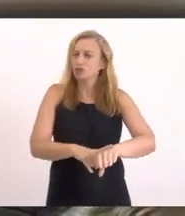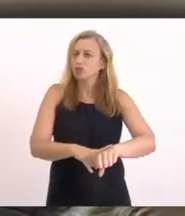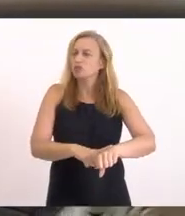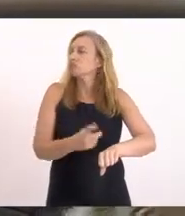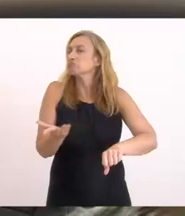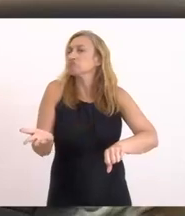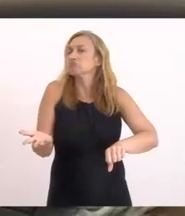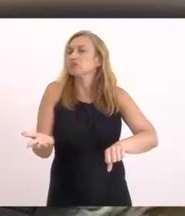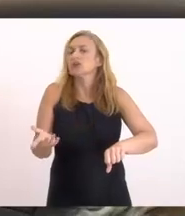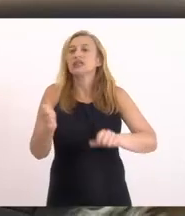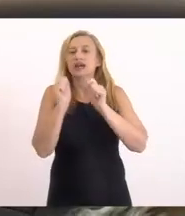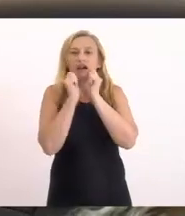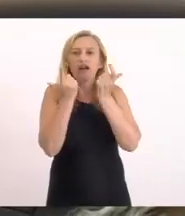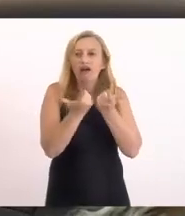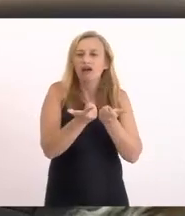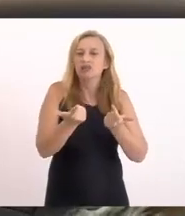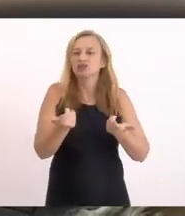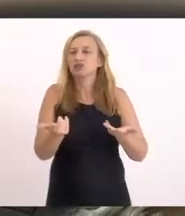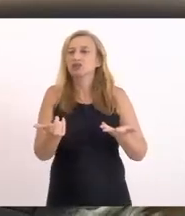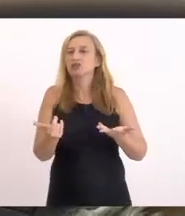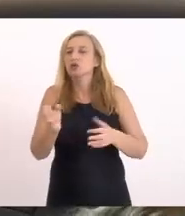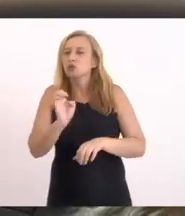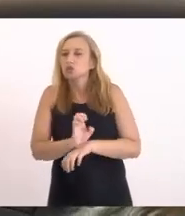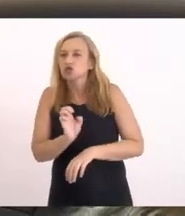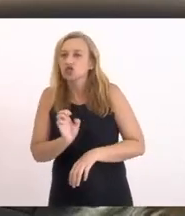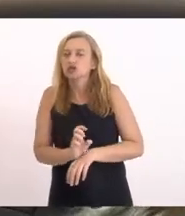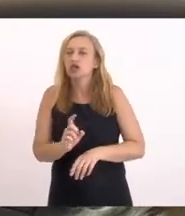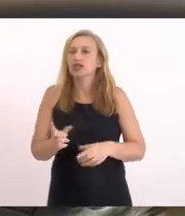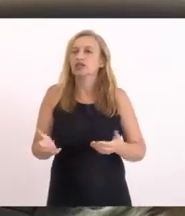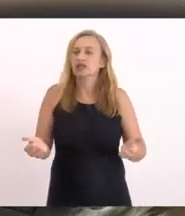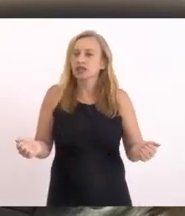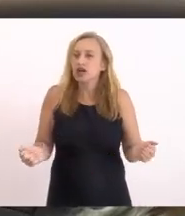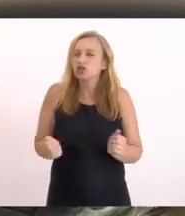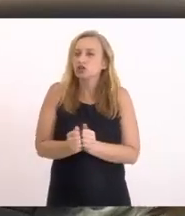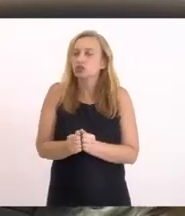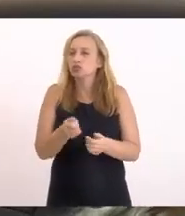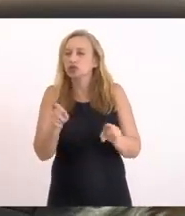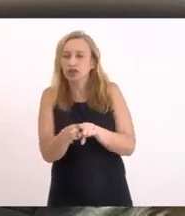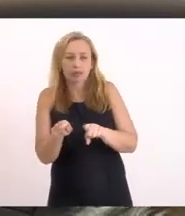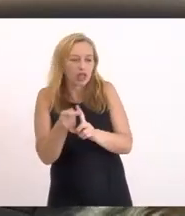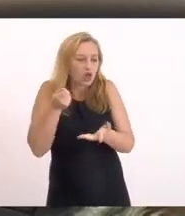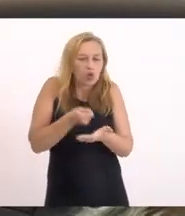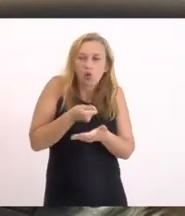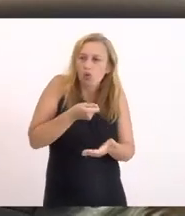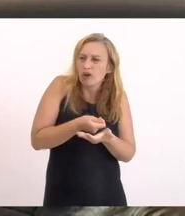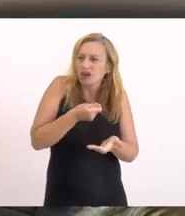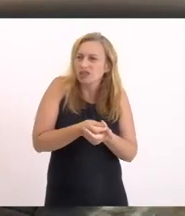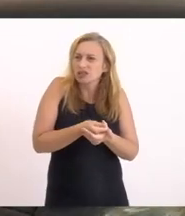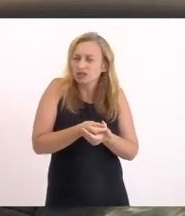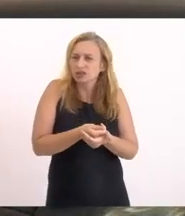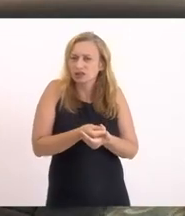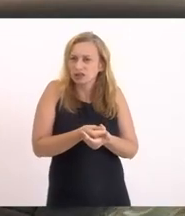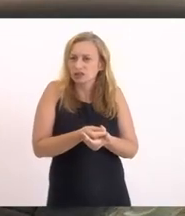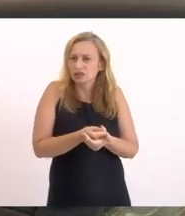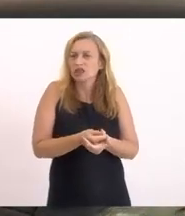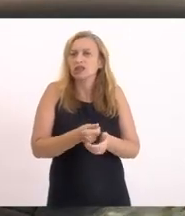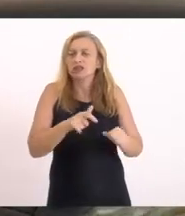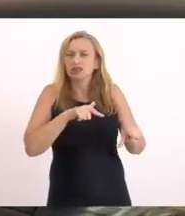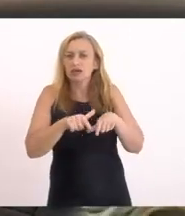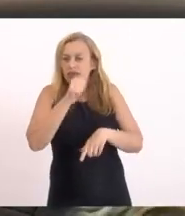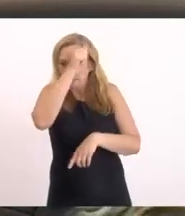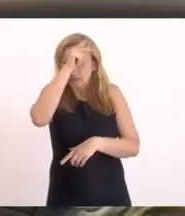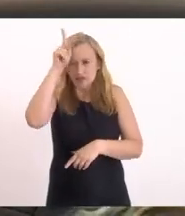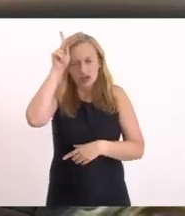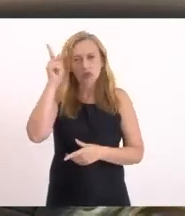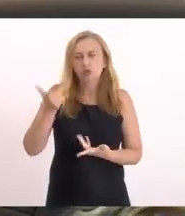A LERJ O Estado Vai estar também Cobrando Essa contrapartida Da prefeitura